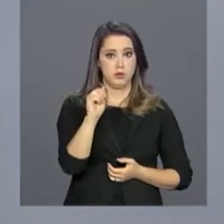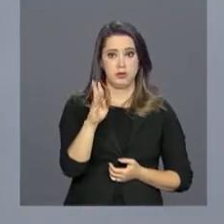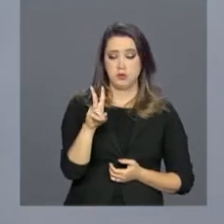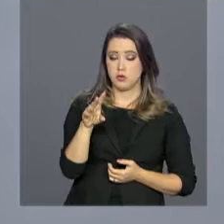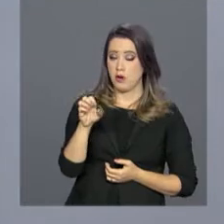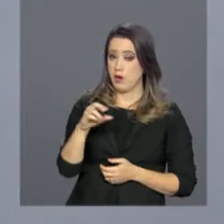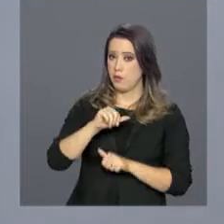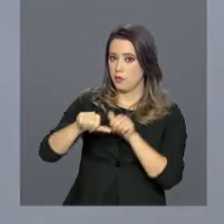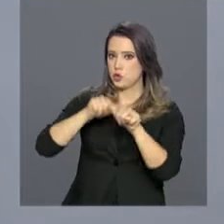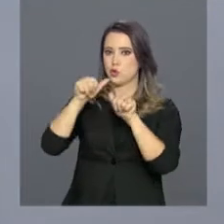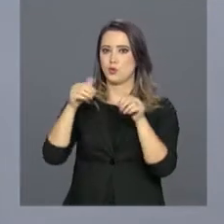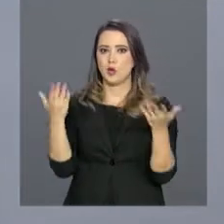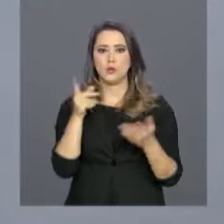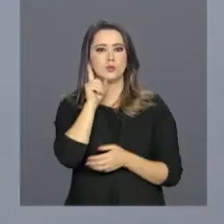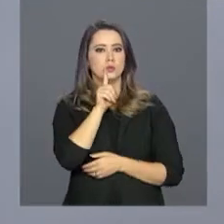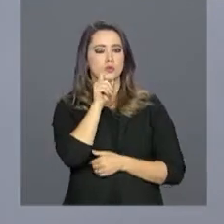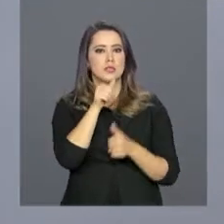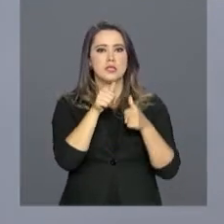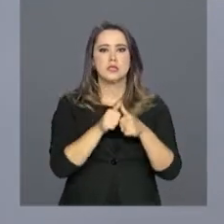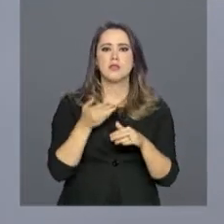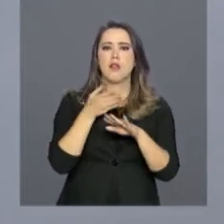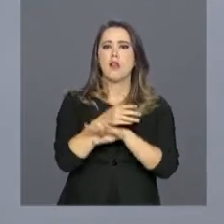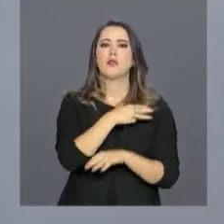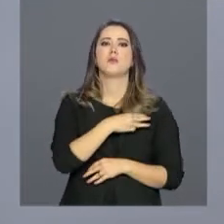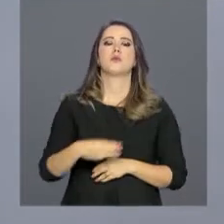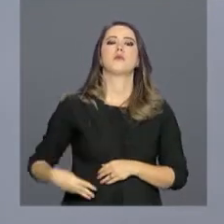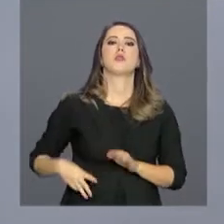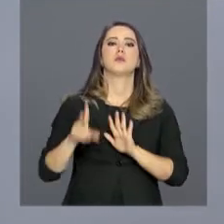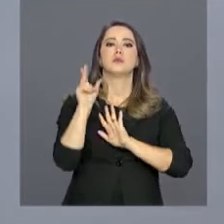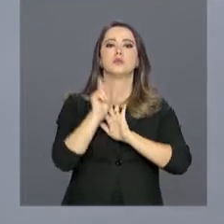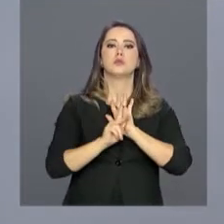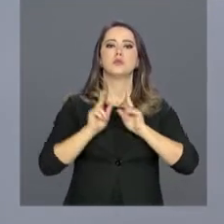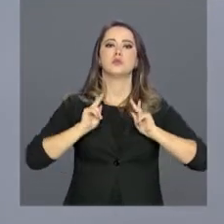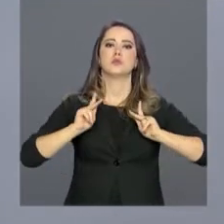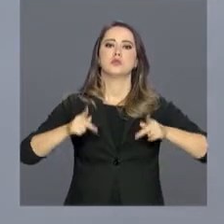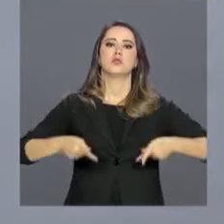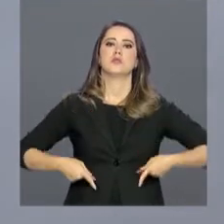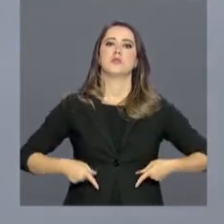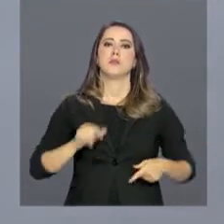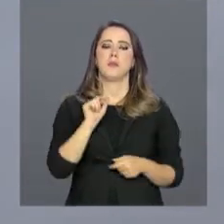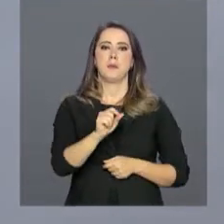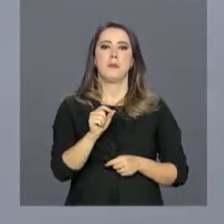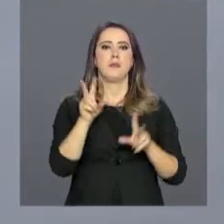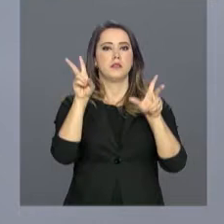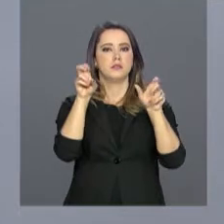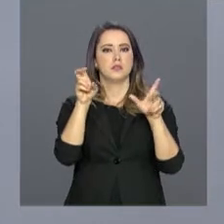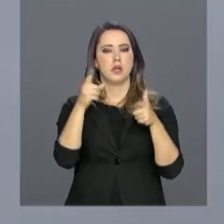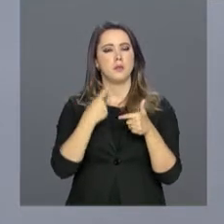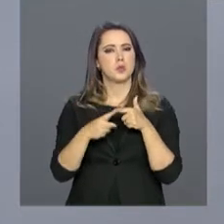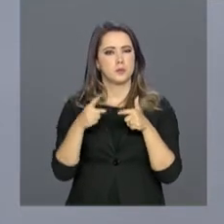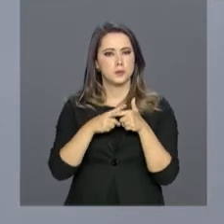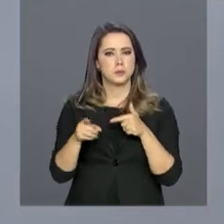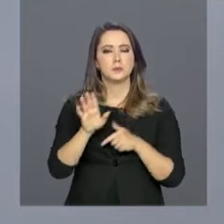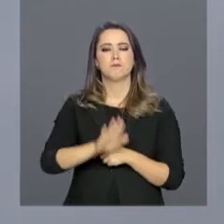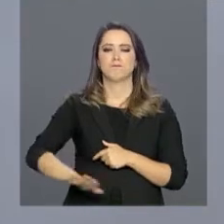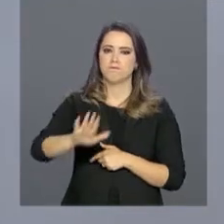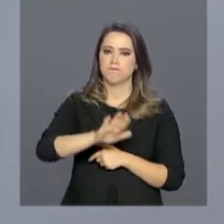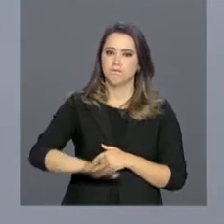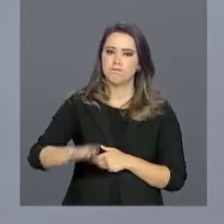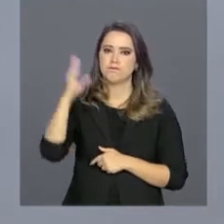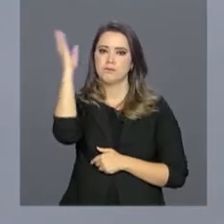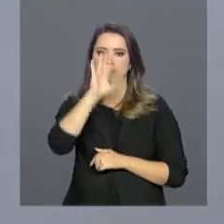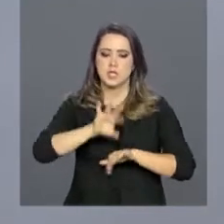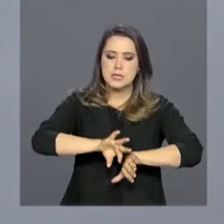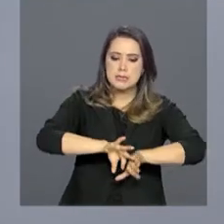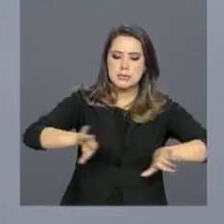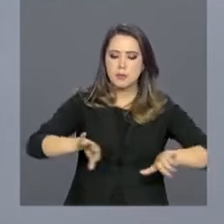para os Estados Unidos, porque quem está lá é o ministro dos Direitos Humanos, Gustavo Rocha, para tratar da questão das crianças brasileiras que foram